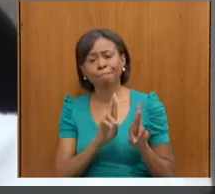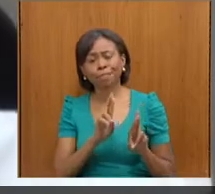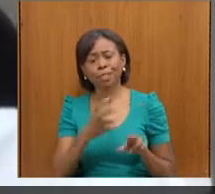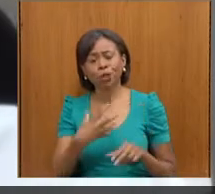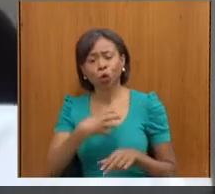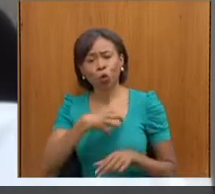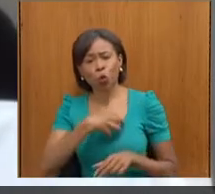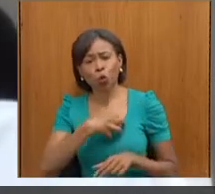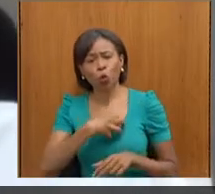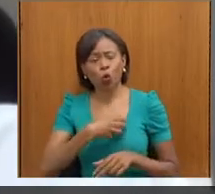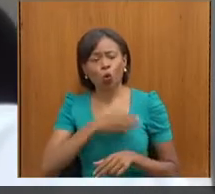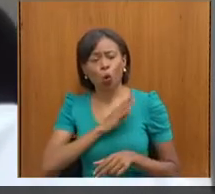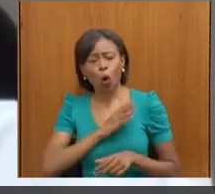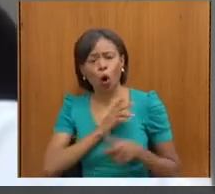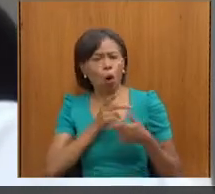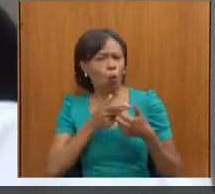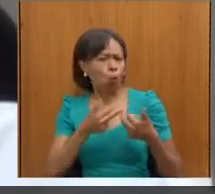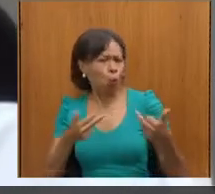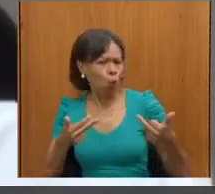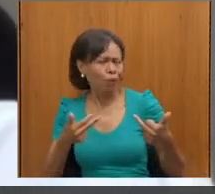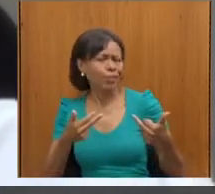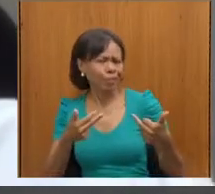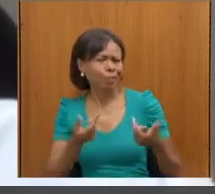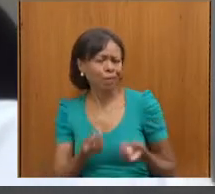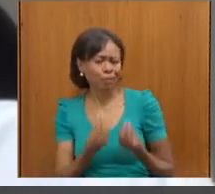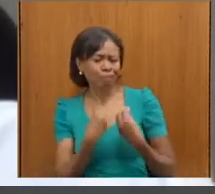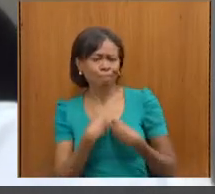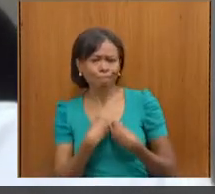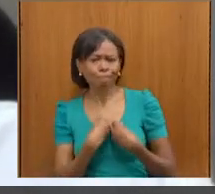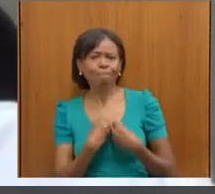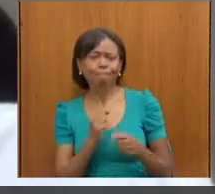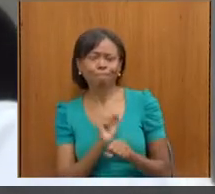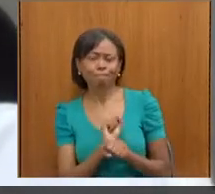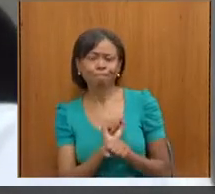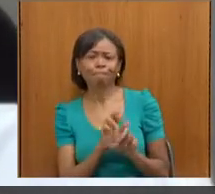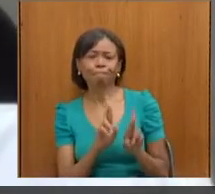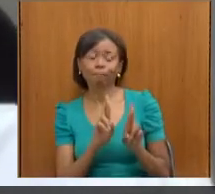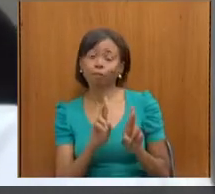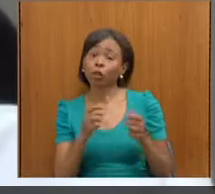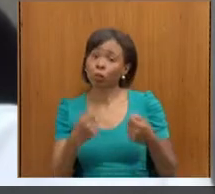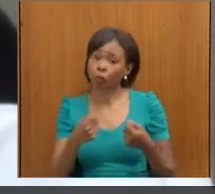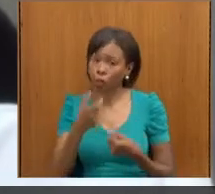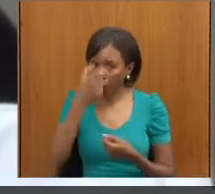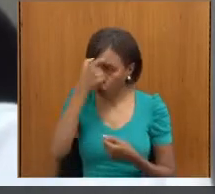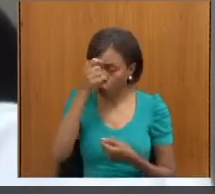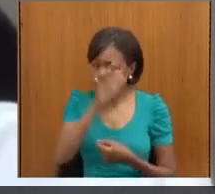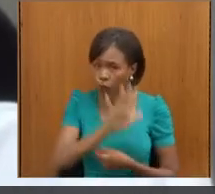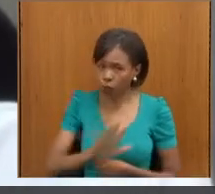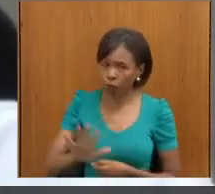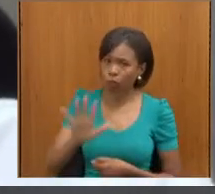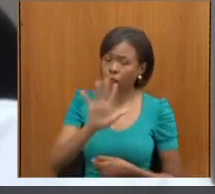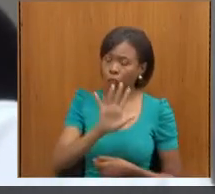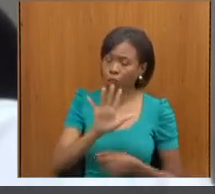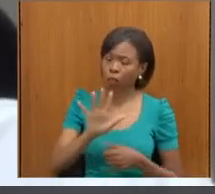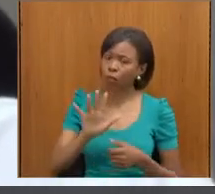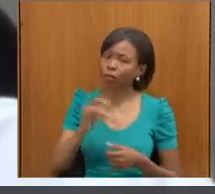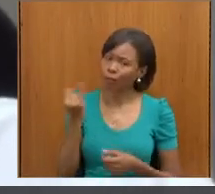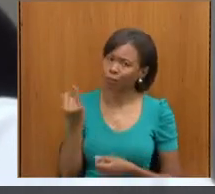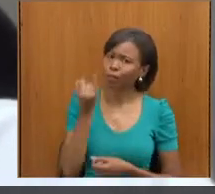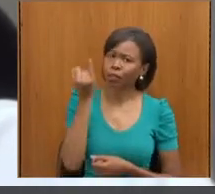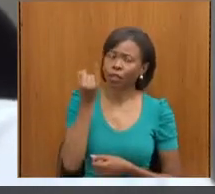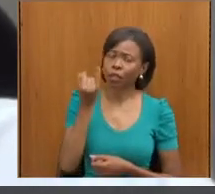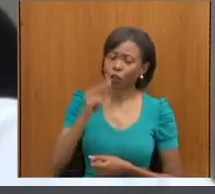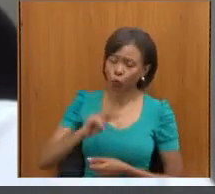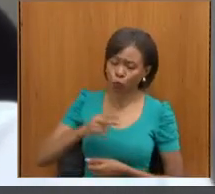a gente também conscientize nós e a população da importância da doação de órgãos porque um só doador